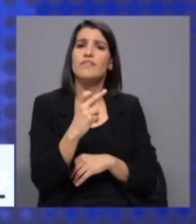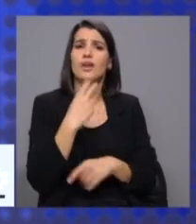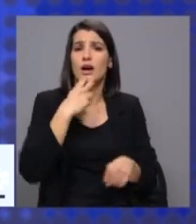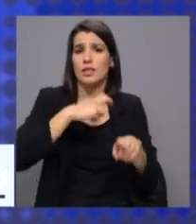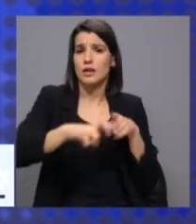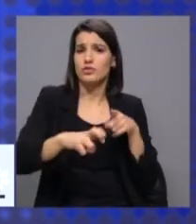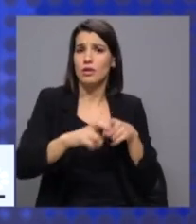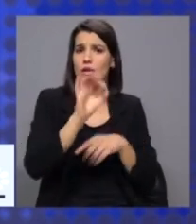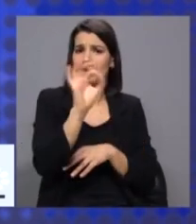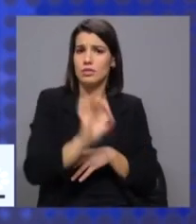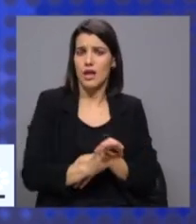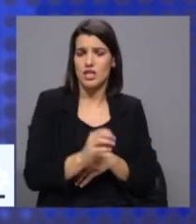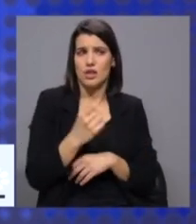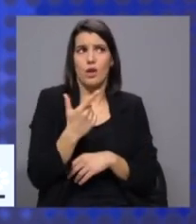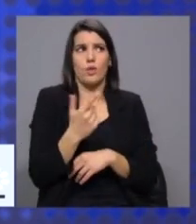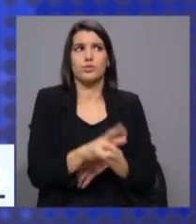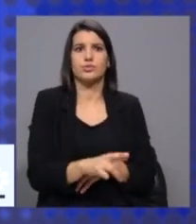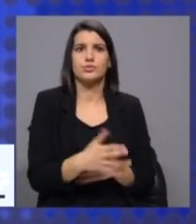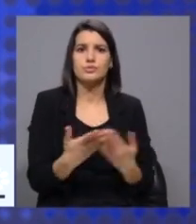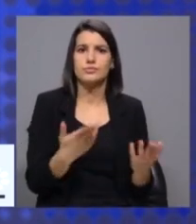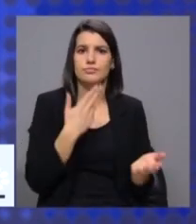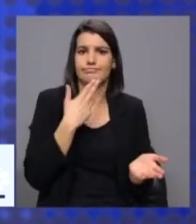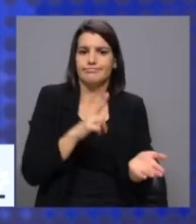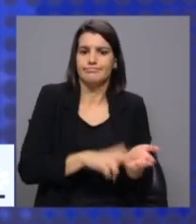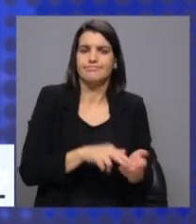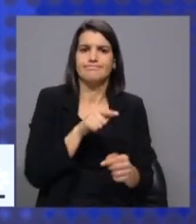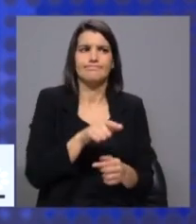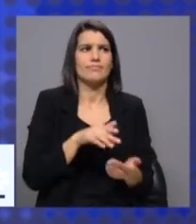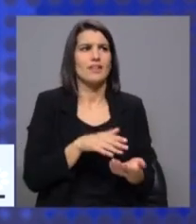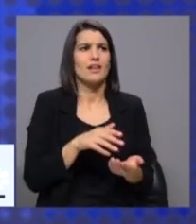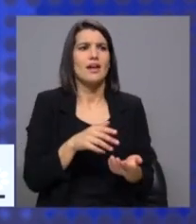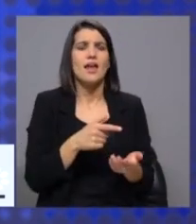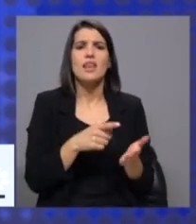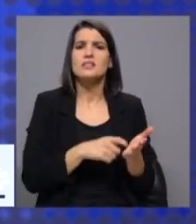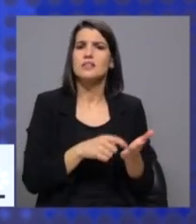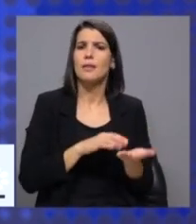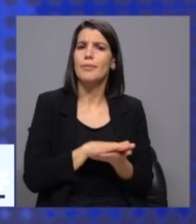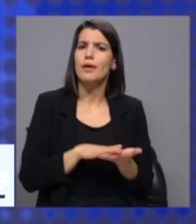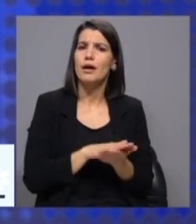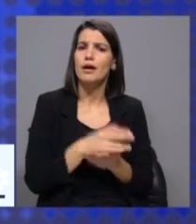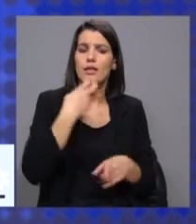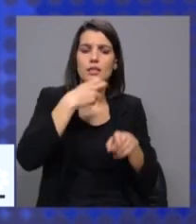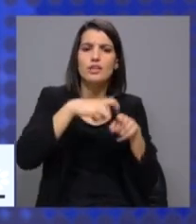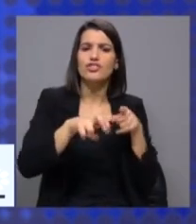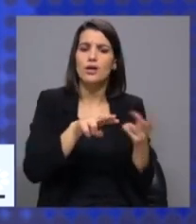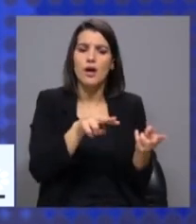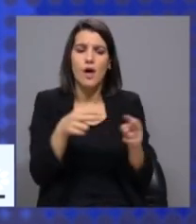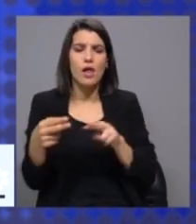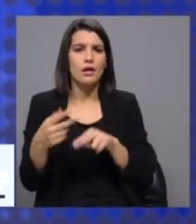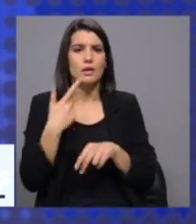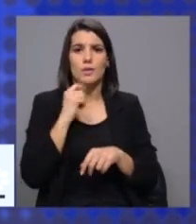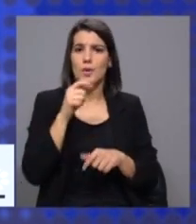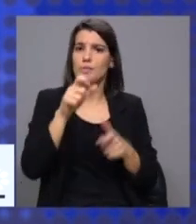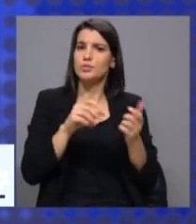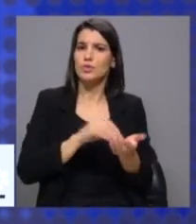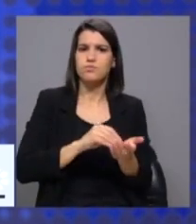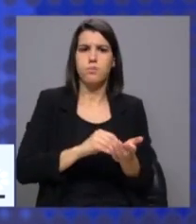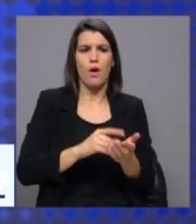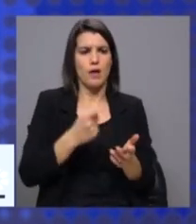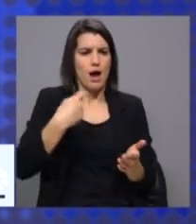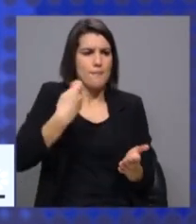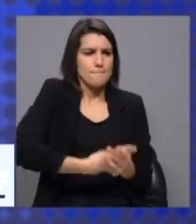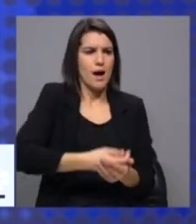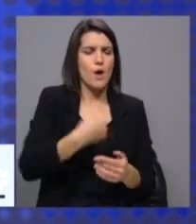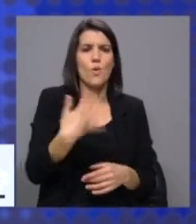paga uma taxa de luxo e, na verdade, é um bem essencial. Nós precisamos de reconverter a energia, mas não precisamos de penalizar os mais pobres. Isso é